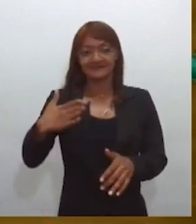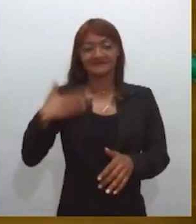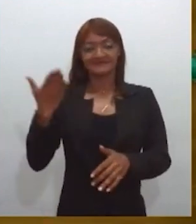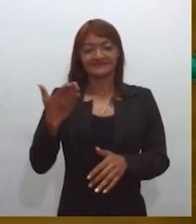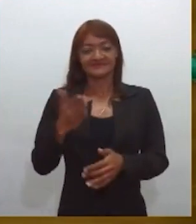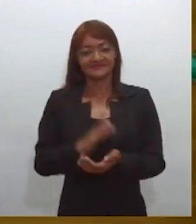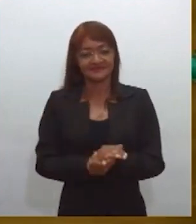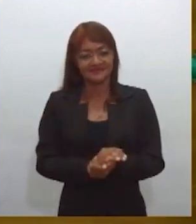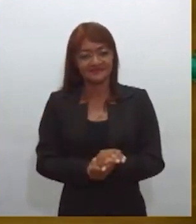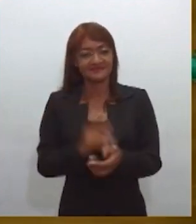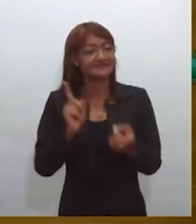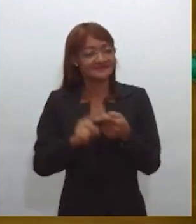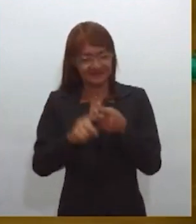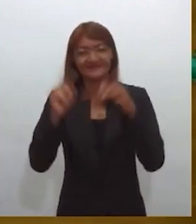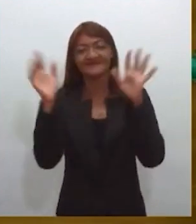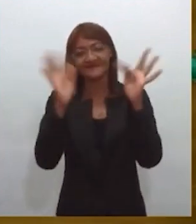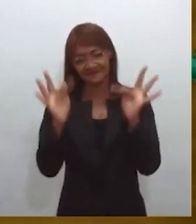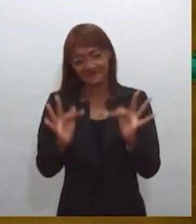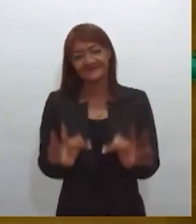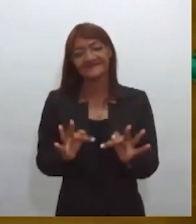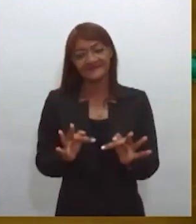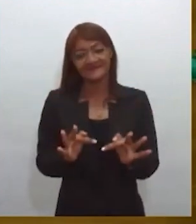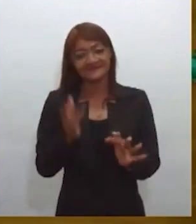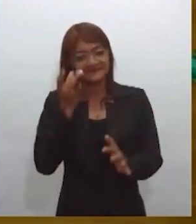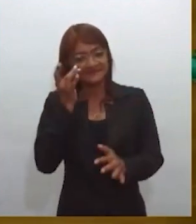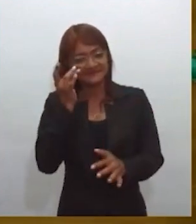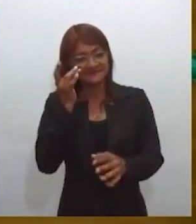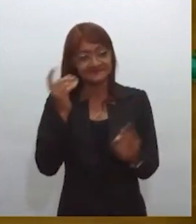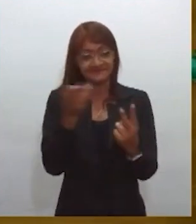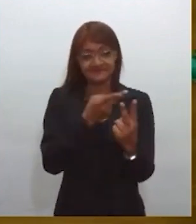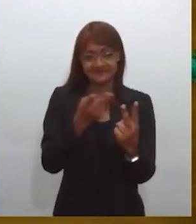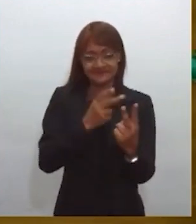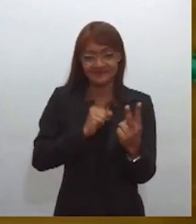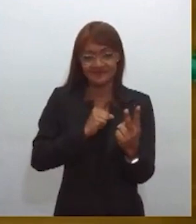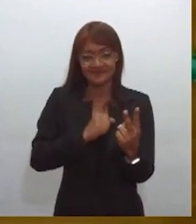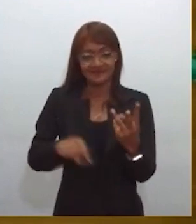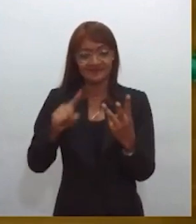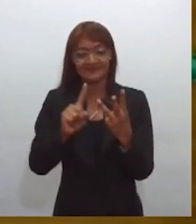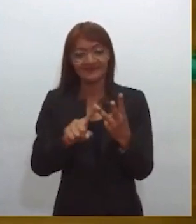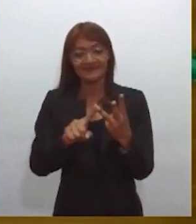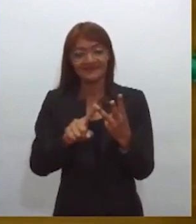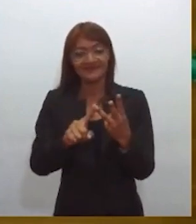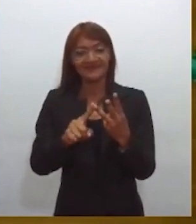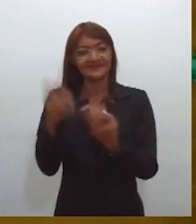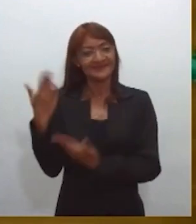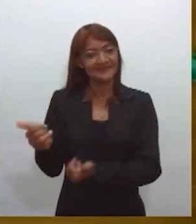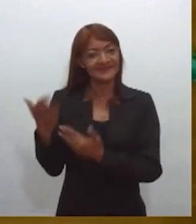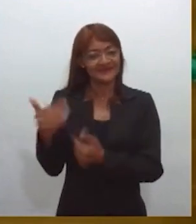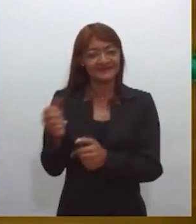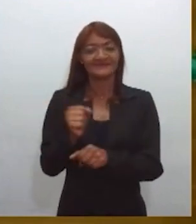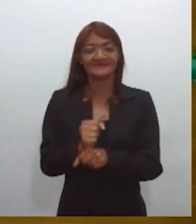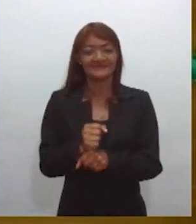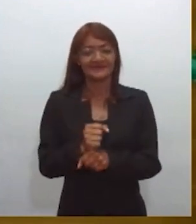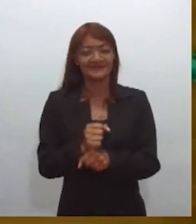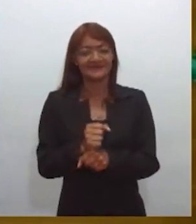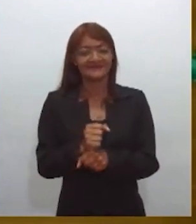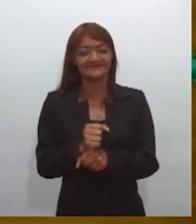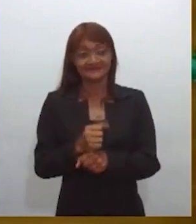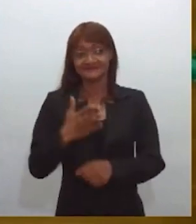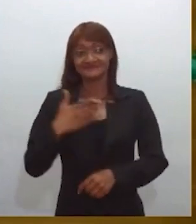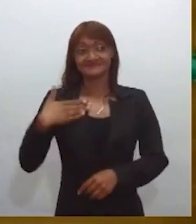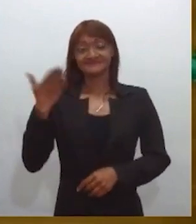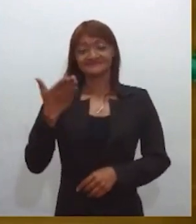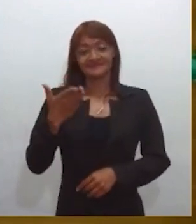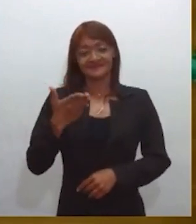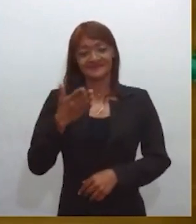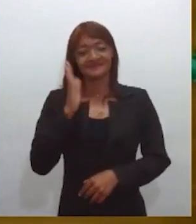ficar muito feliz em ver o trabalho dessa dupla e o trabalho desse garotão, que eu reputo como a grande surpresa para